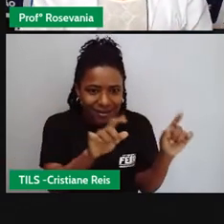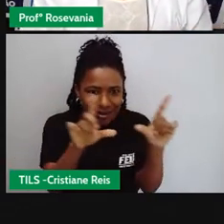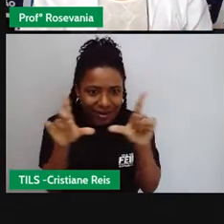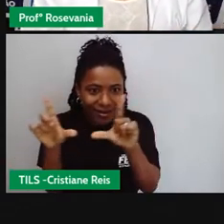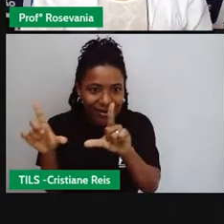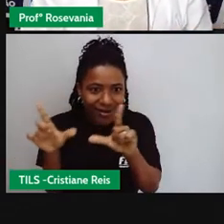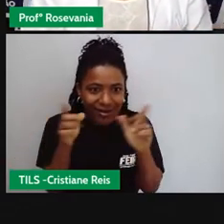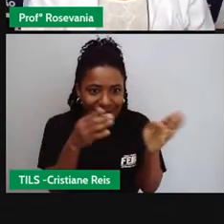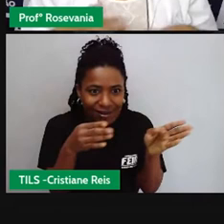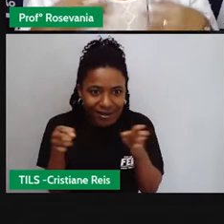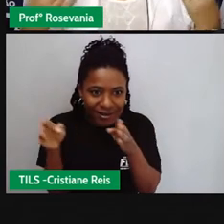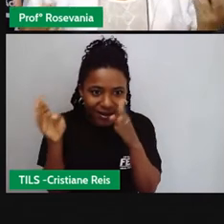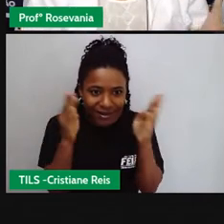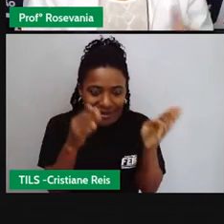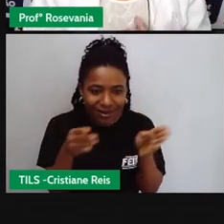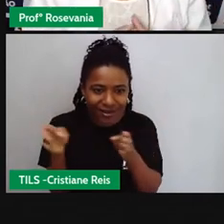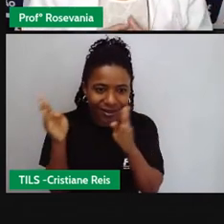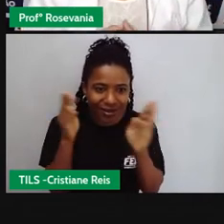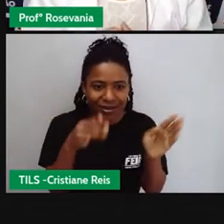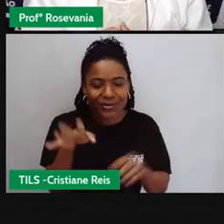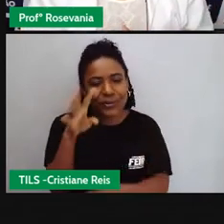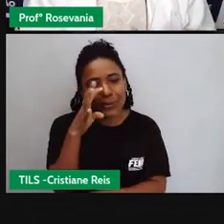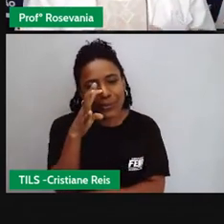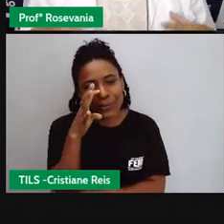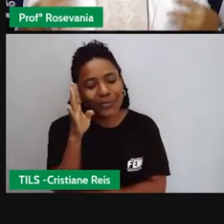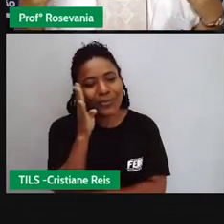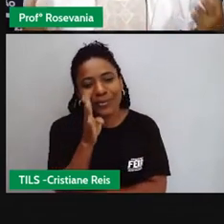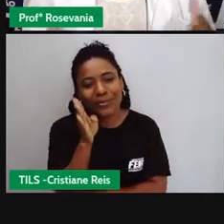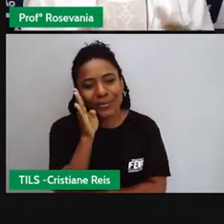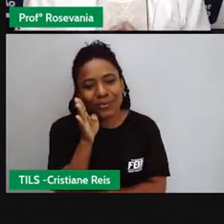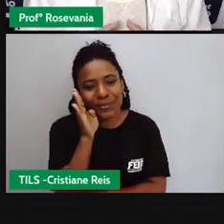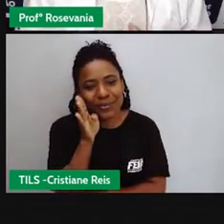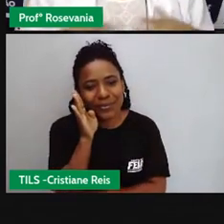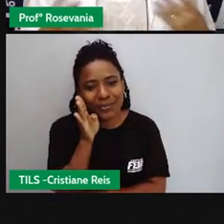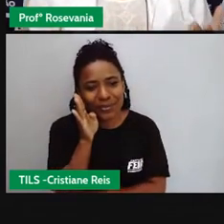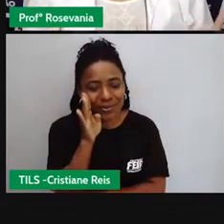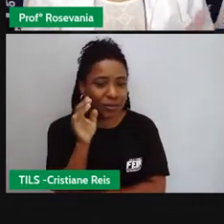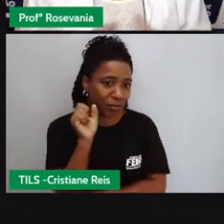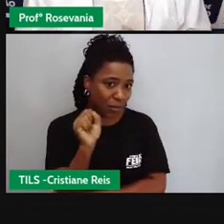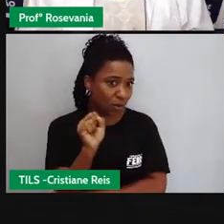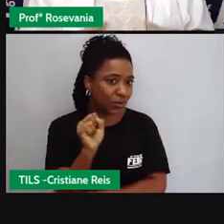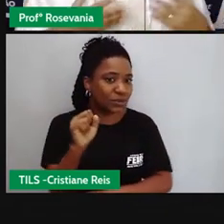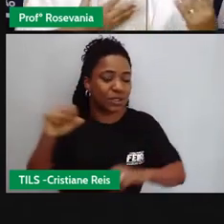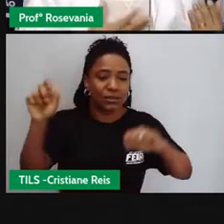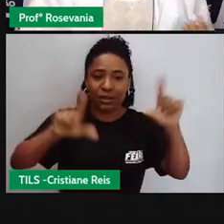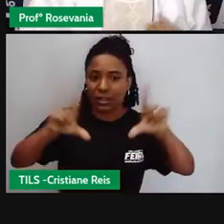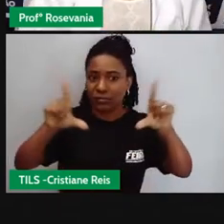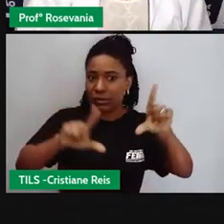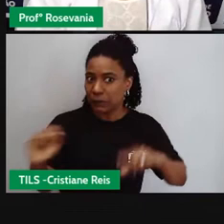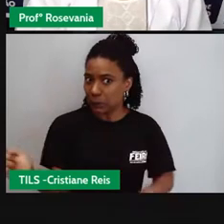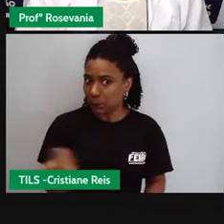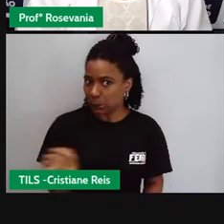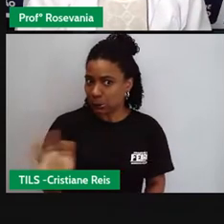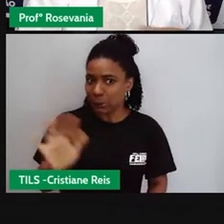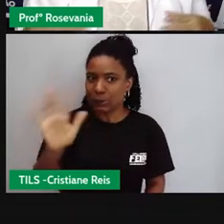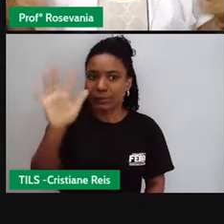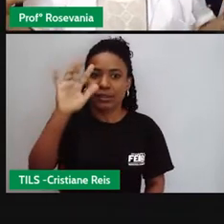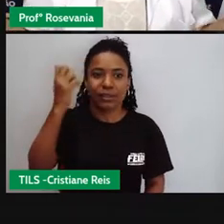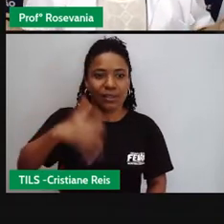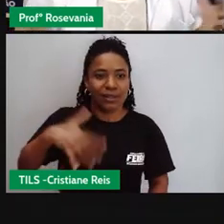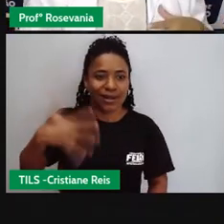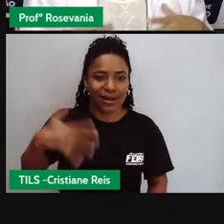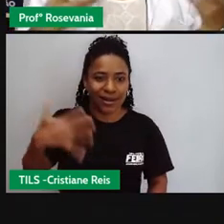rádio agora você já tinha a imagem junto e era um aparelho também caro não era todo mundo que tinha condições de ter